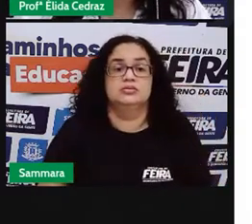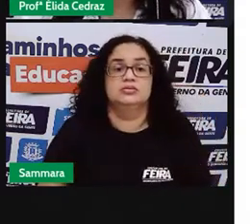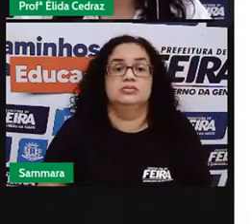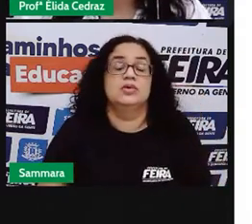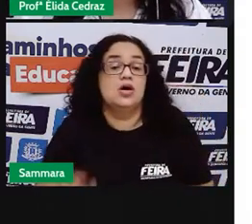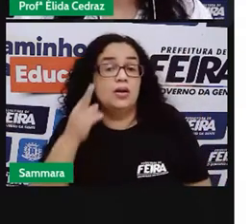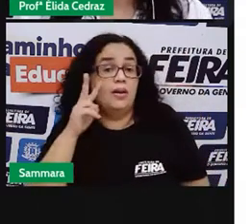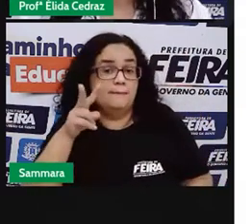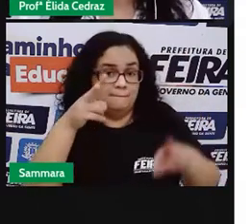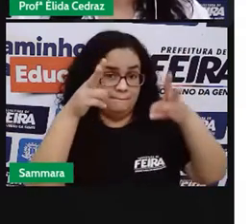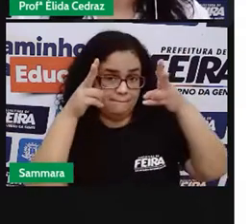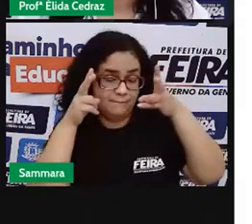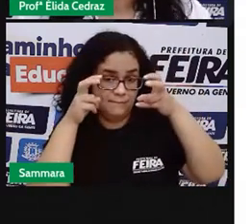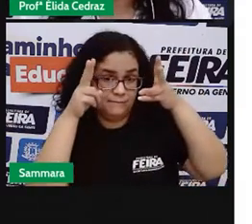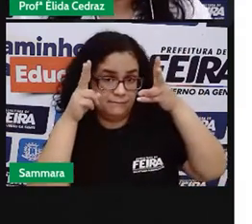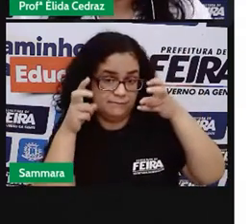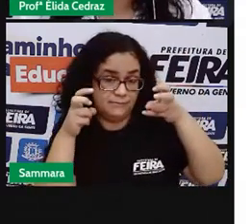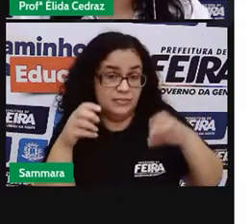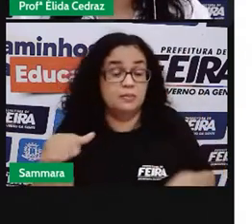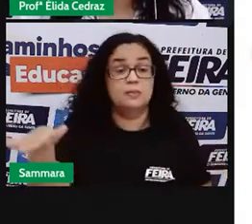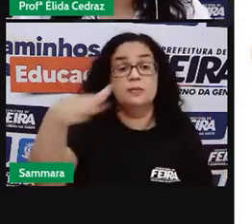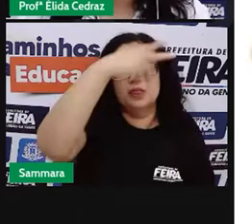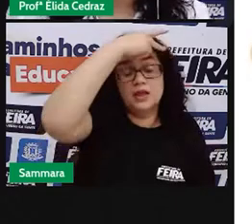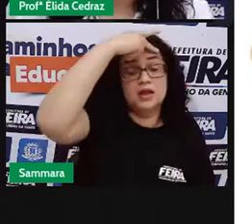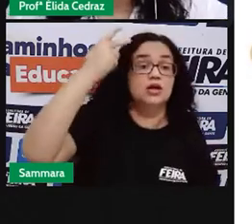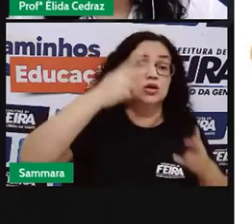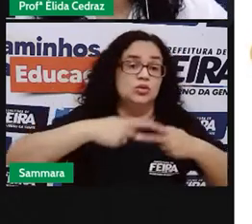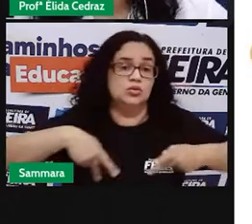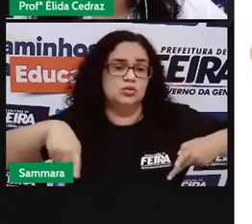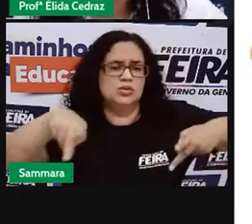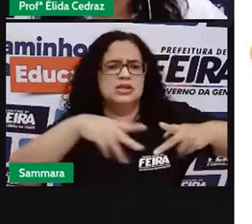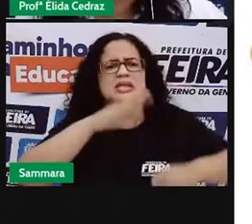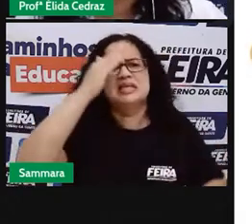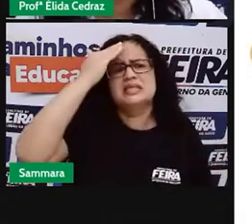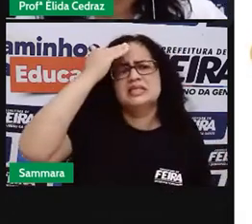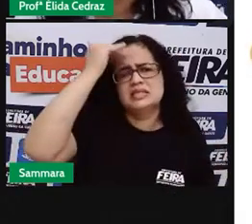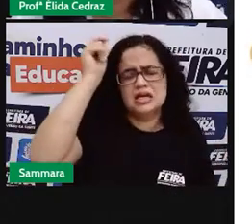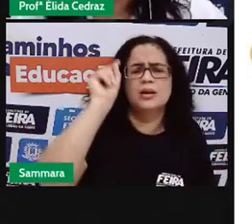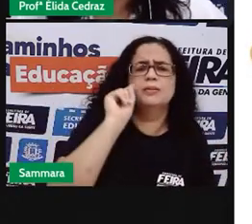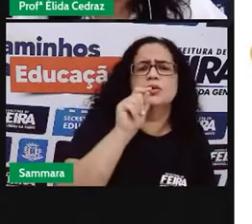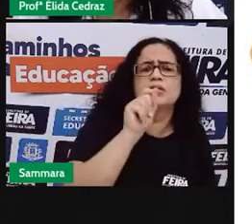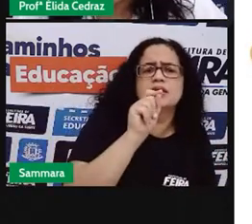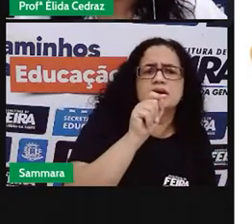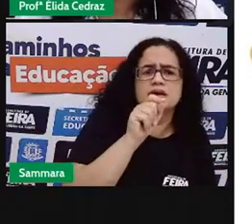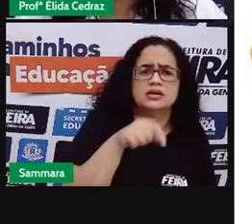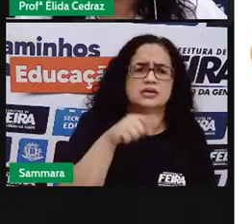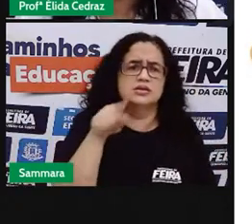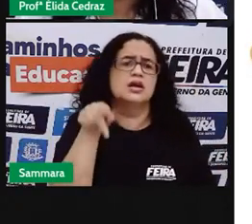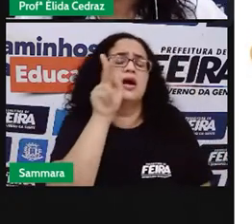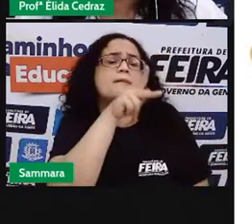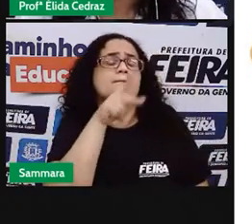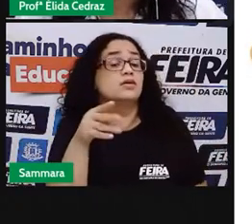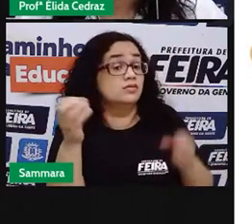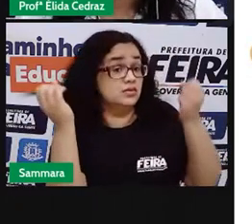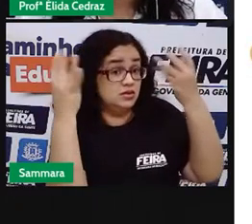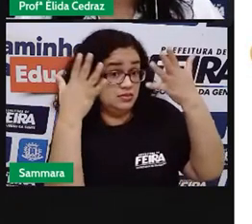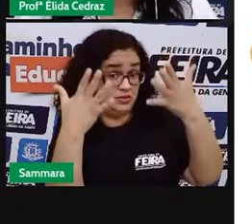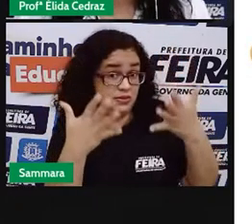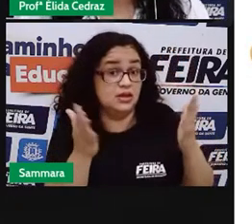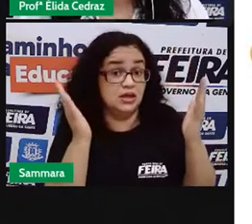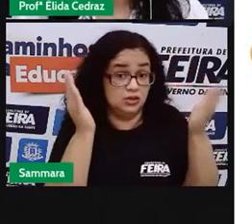Olha só. O público-alvo. Você sabe o que é isso? A prova vai explicar agora.